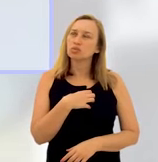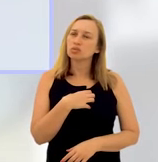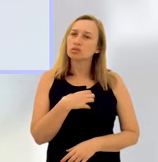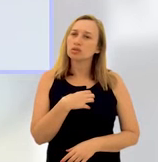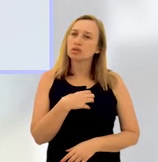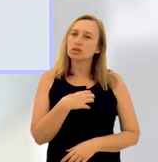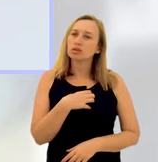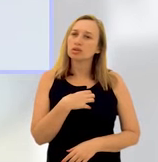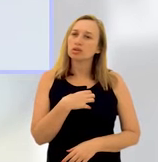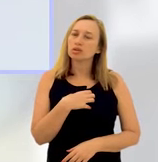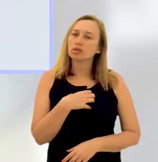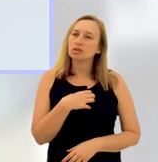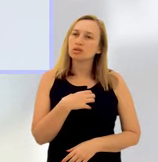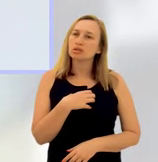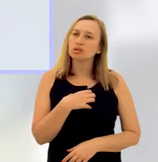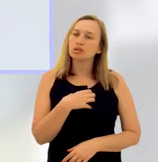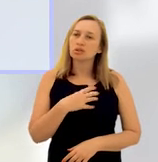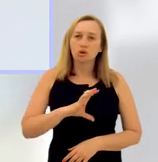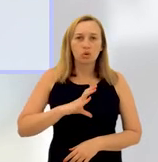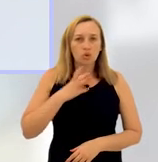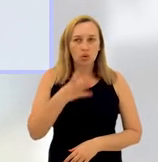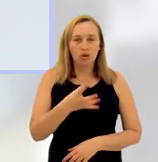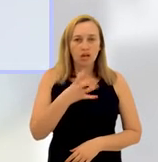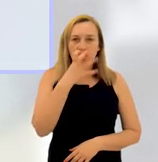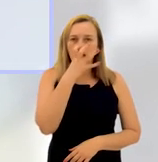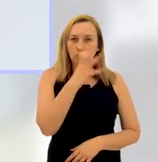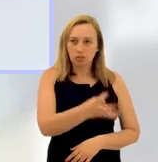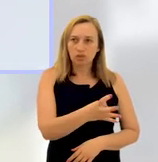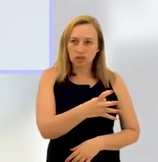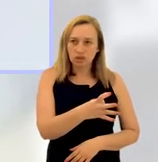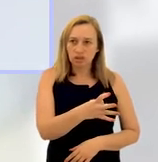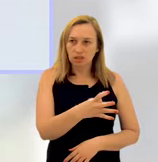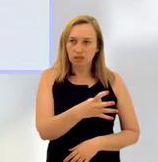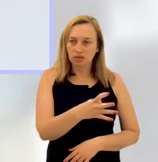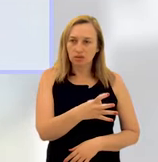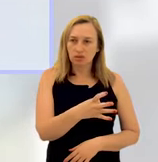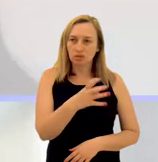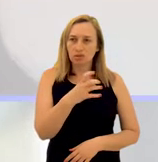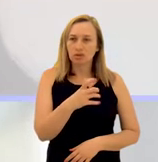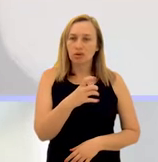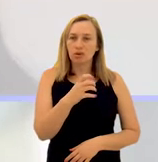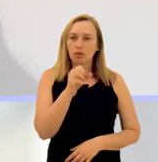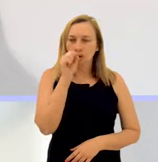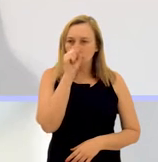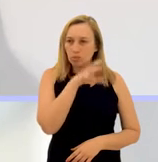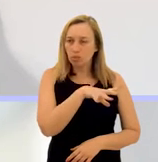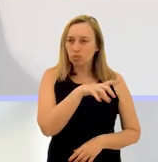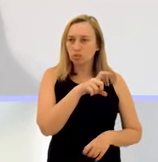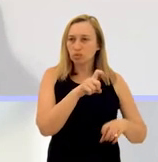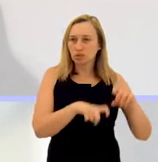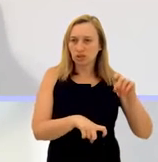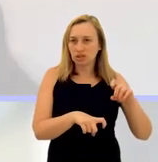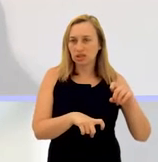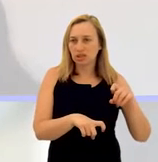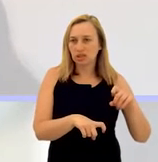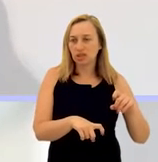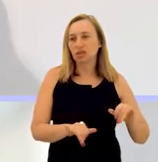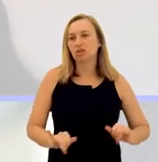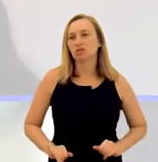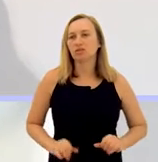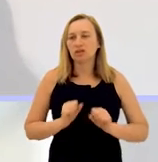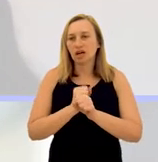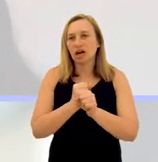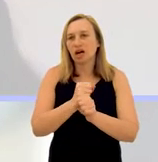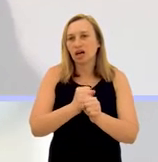encorajada a fazer uma denúncia acerca do abuso sexual que ela